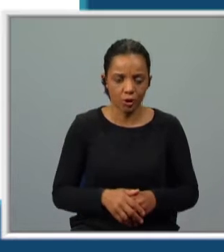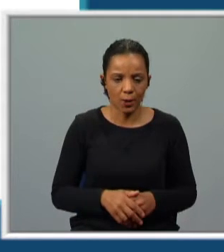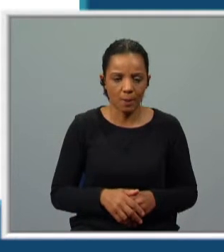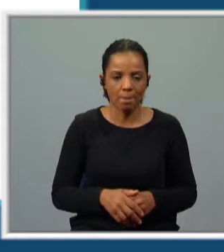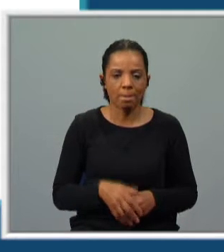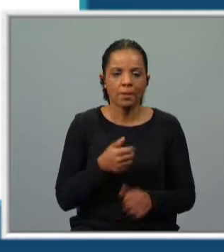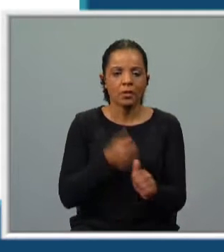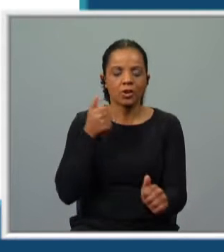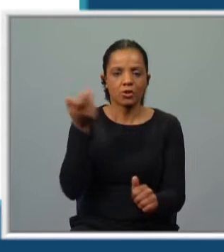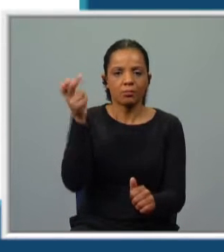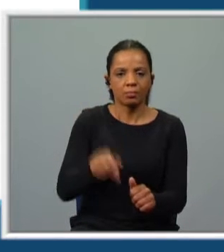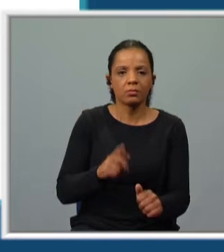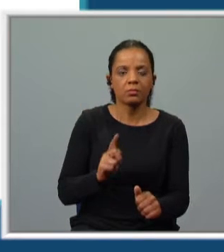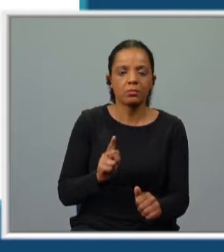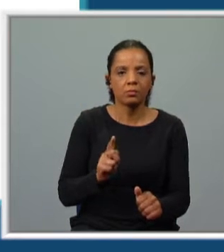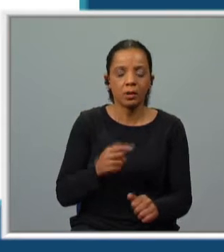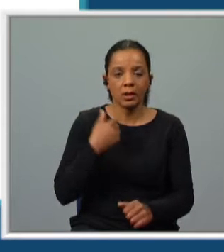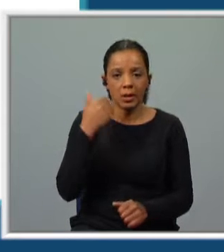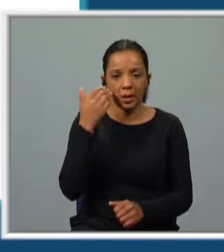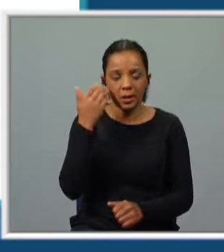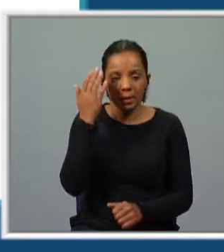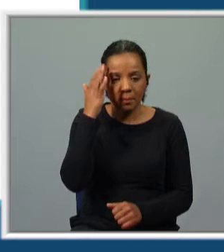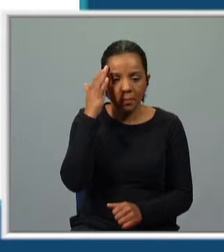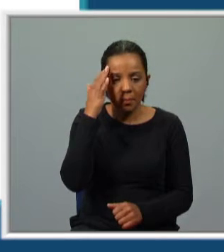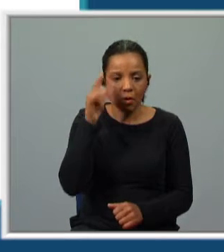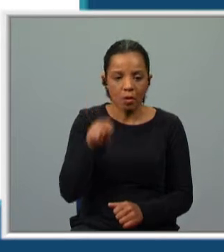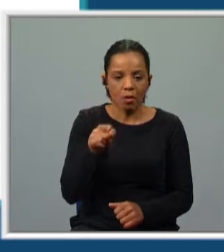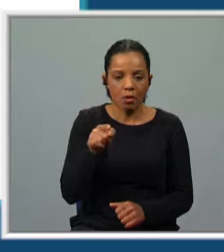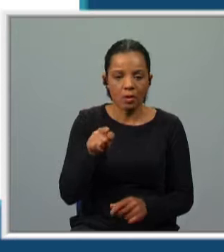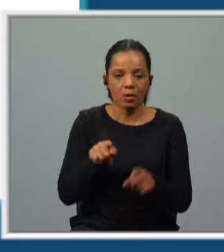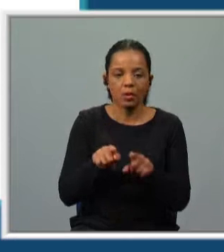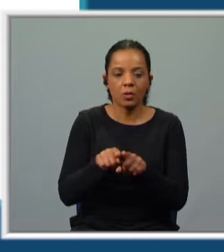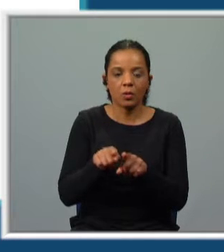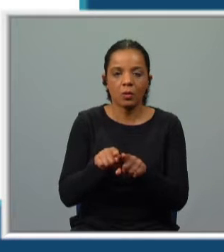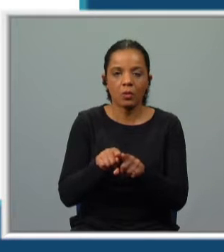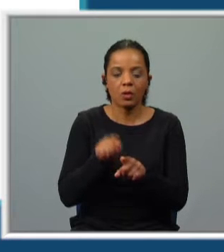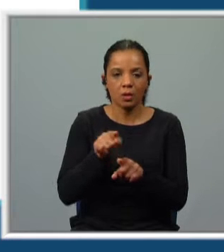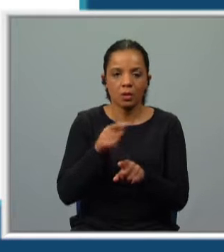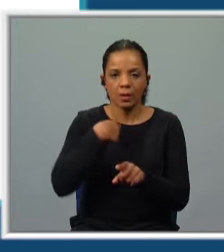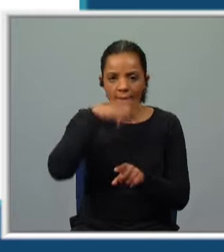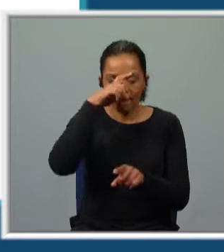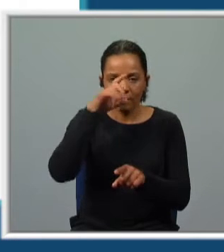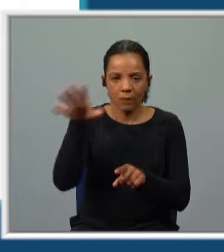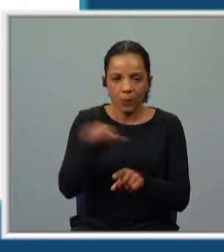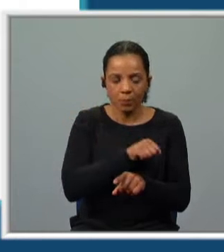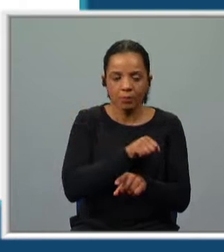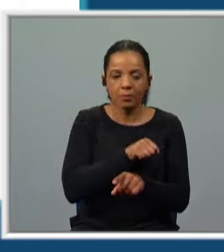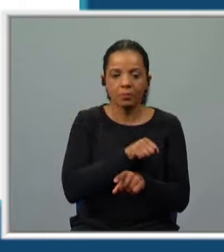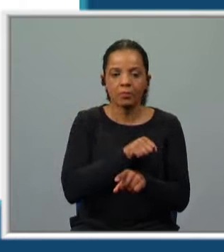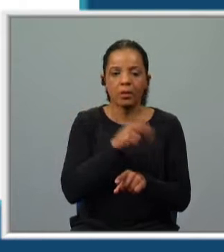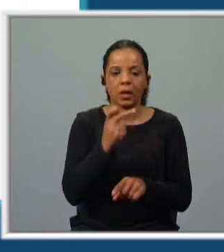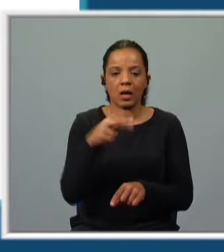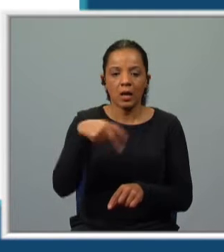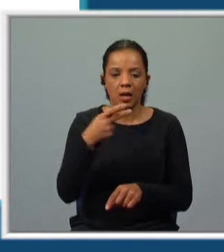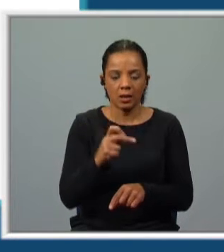distantes acontecimentos, a memória daquele náufrago, daquele náufrago que ele recolheu na angra